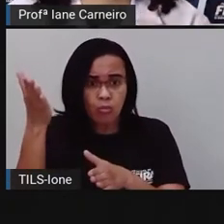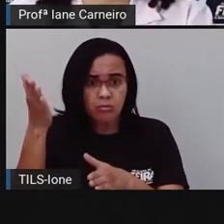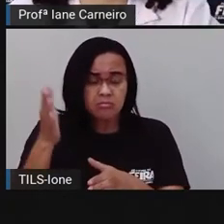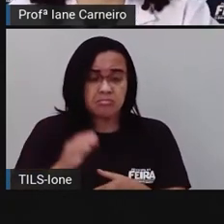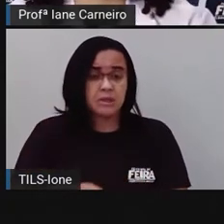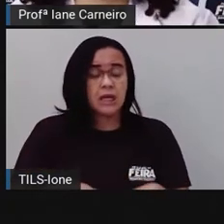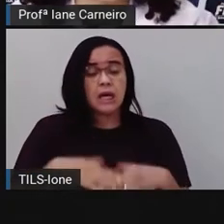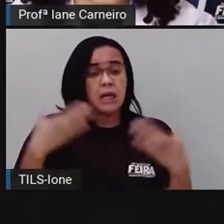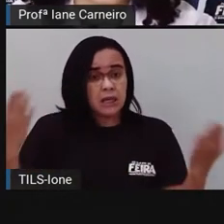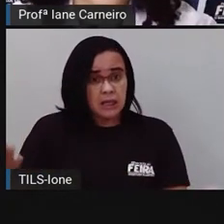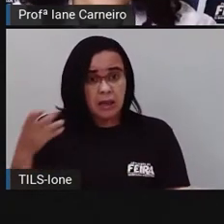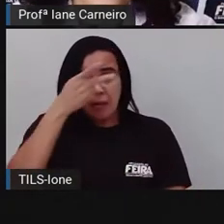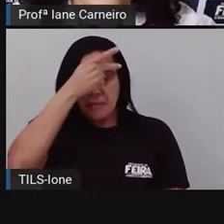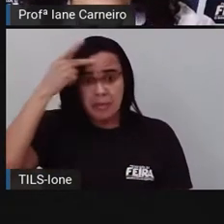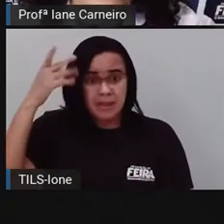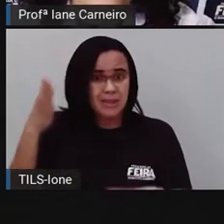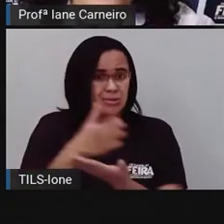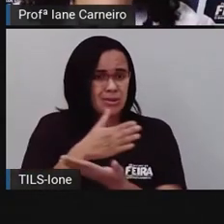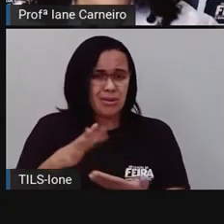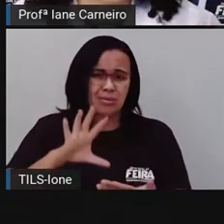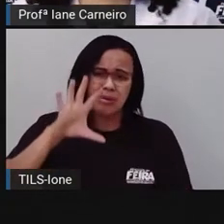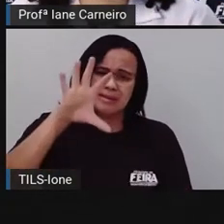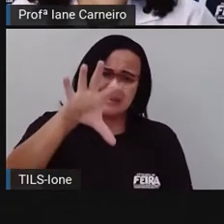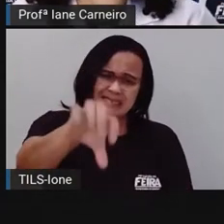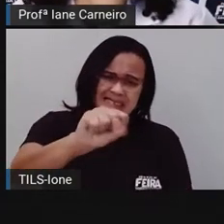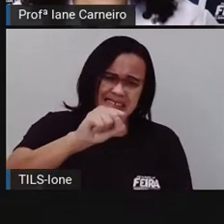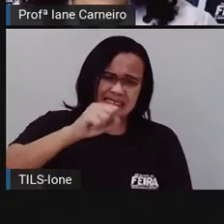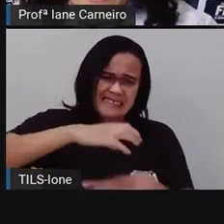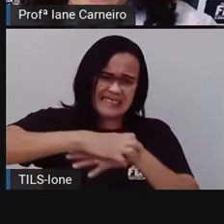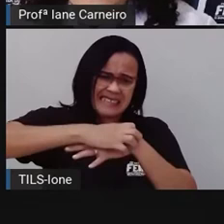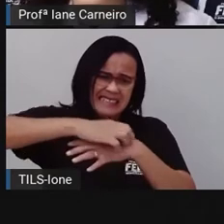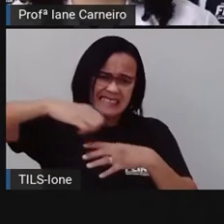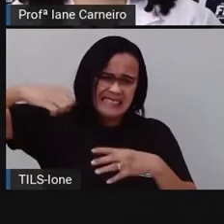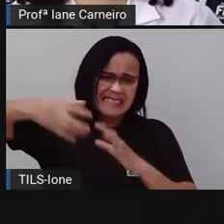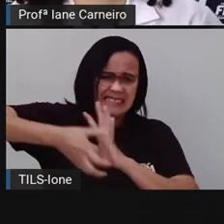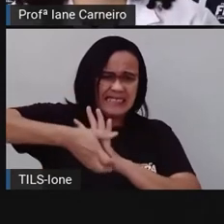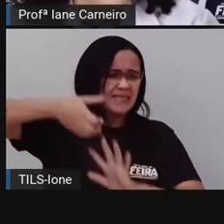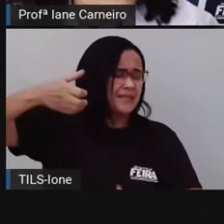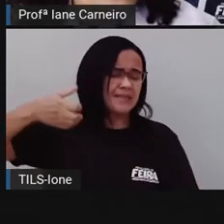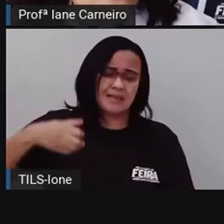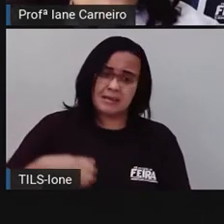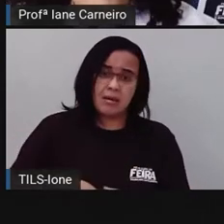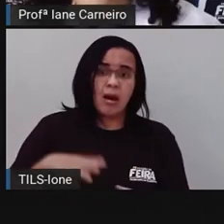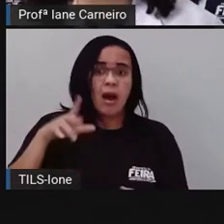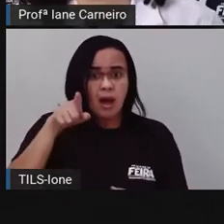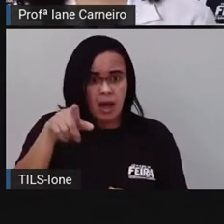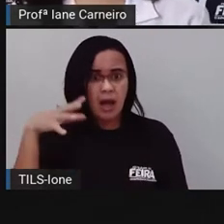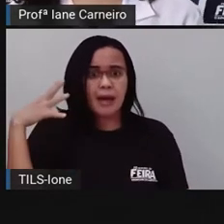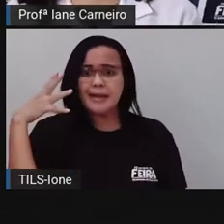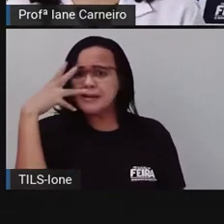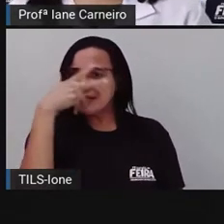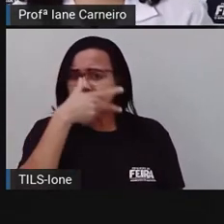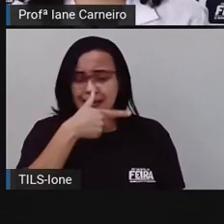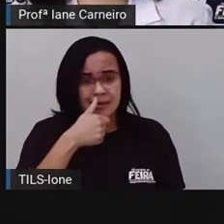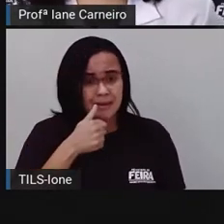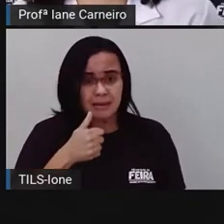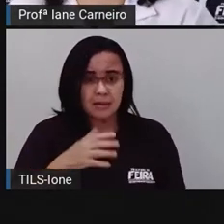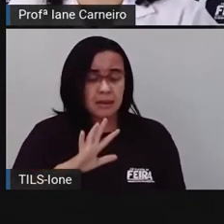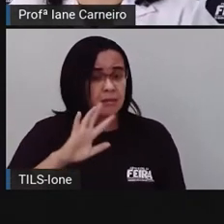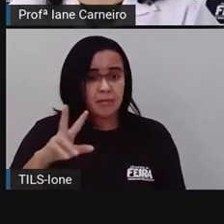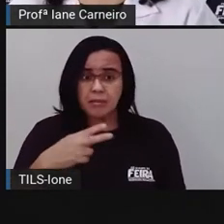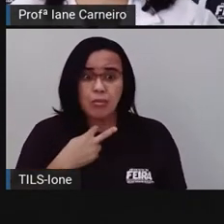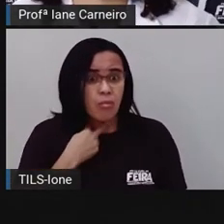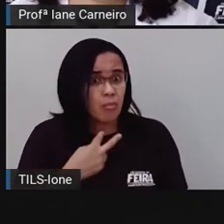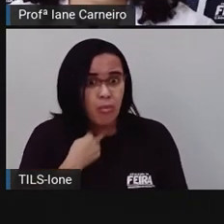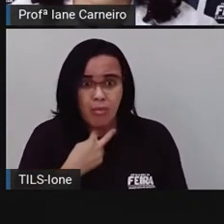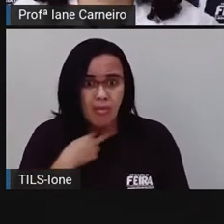esses bichos só para tirar a pele. Porque não é bonita a pele? É muito bonita. Mas a gente não tem o direito de tirar a pele